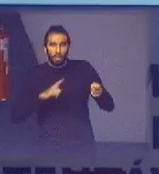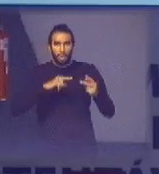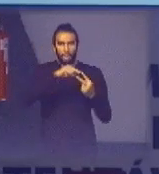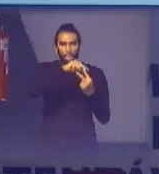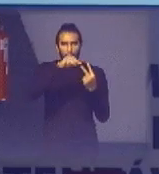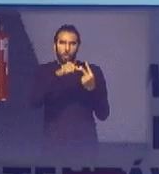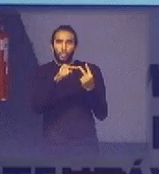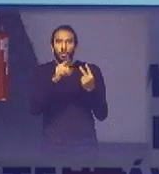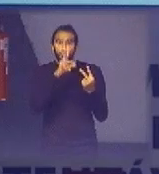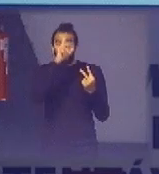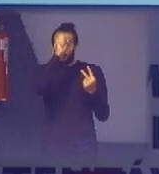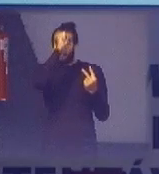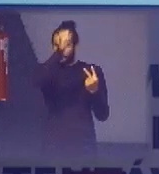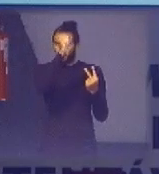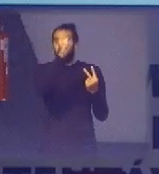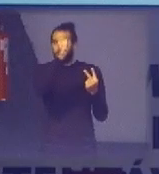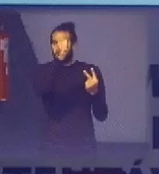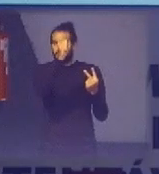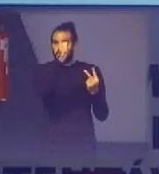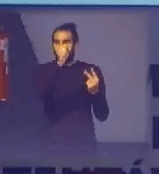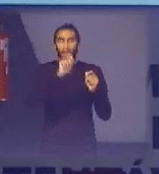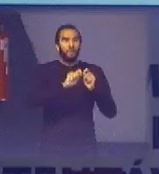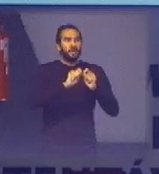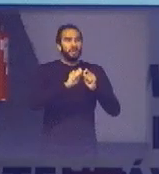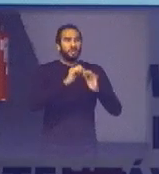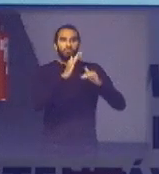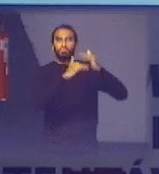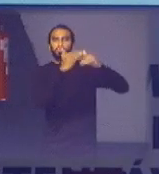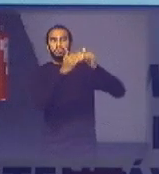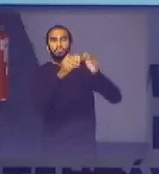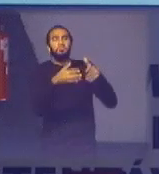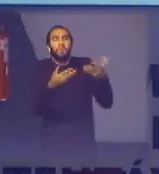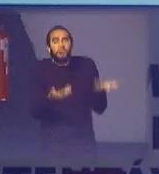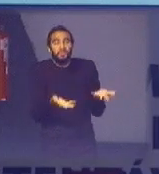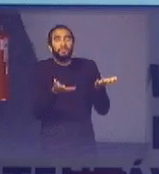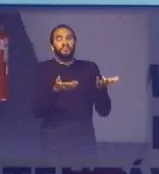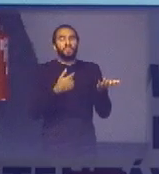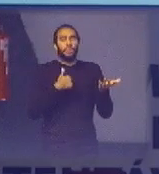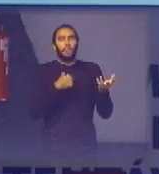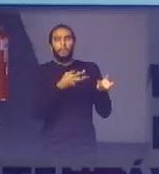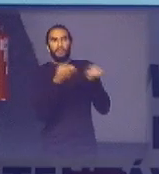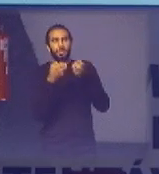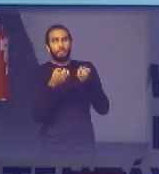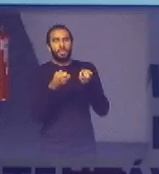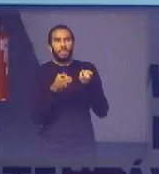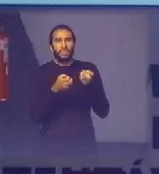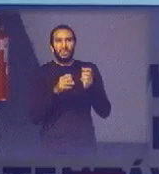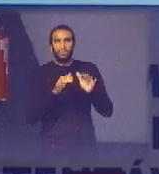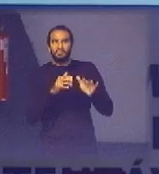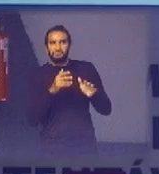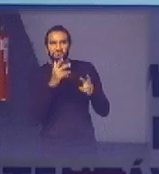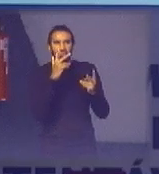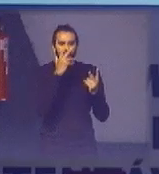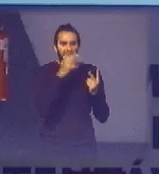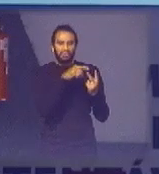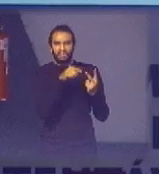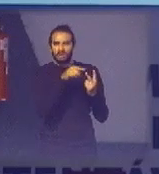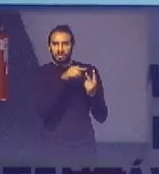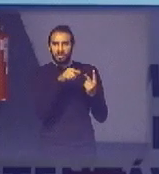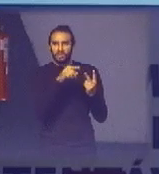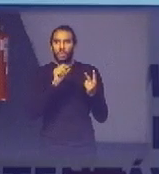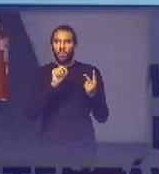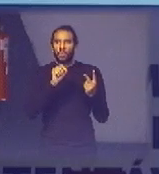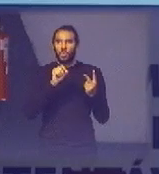força que estão tentando fazer evoluir e se gente pudesse identificar quase sempre os dois são normas